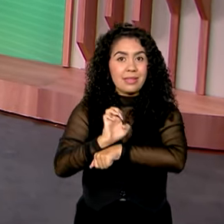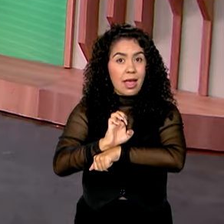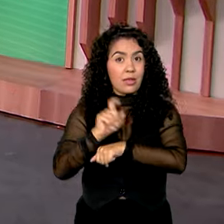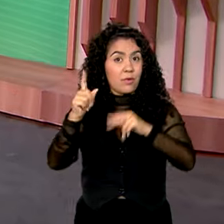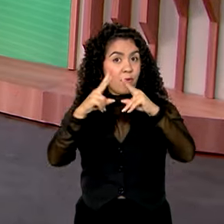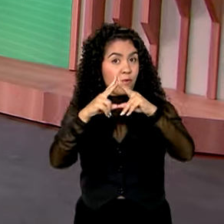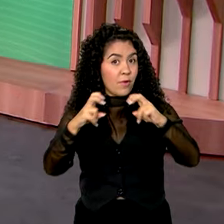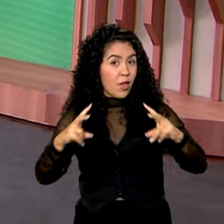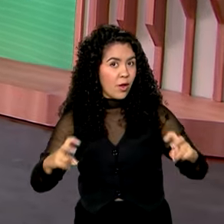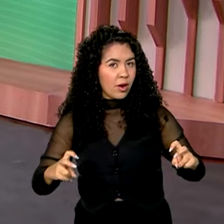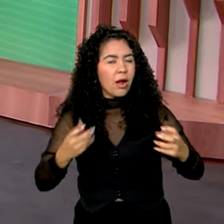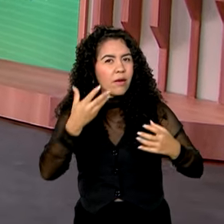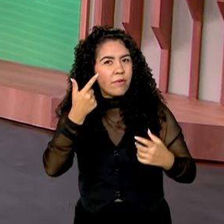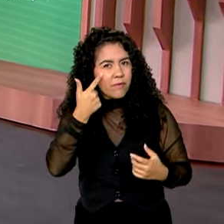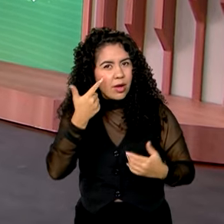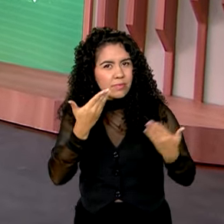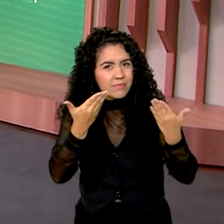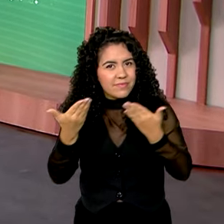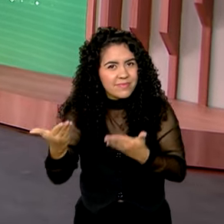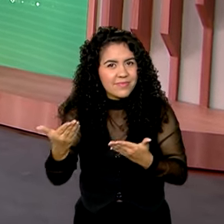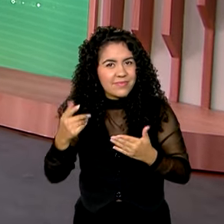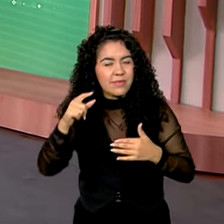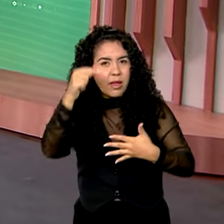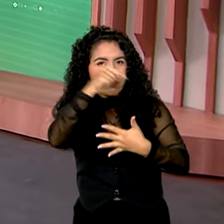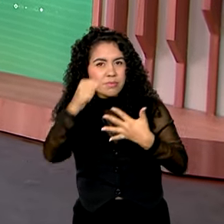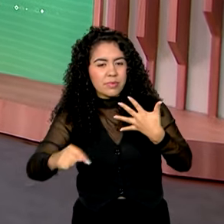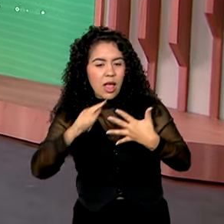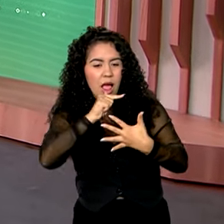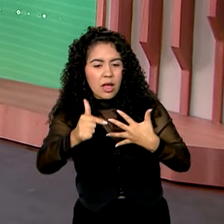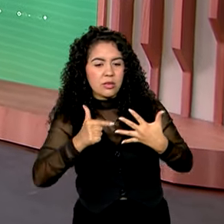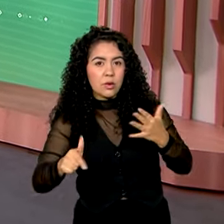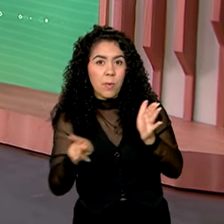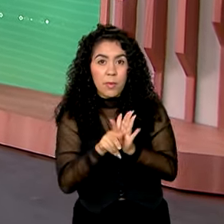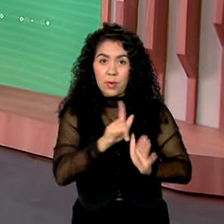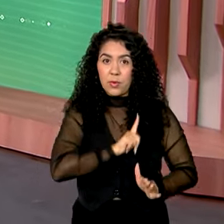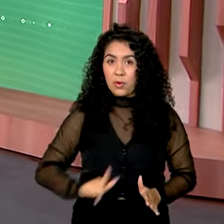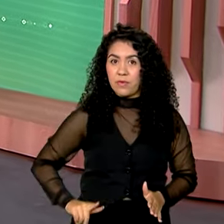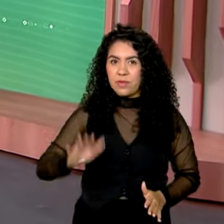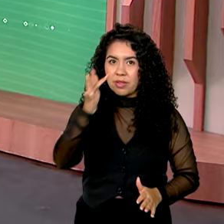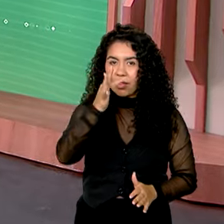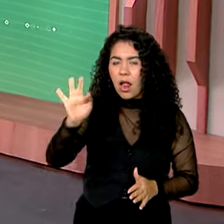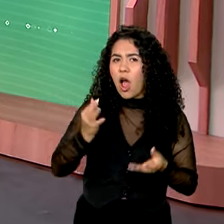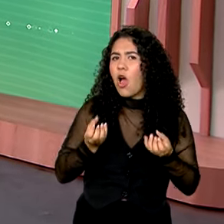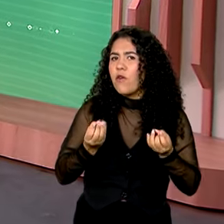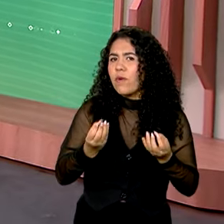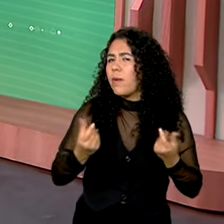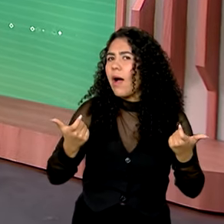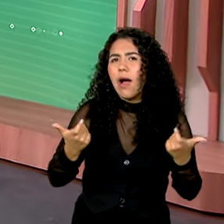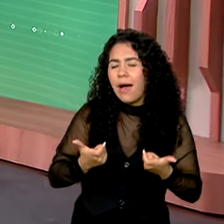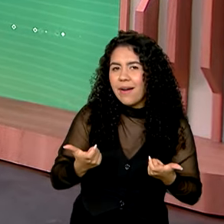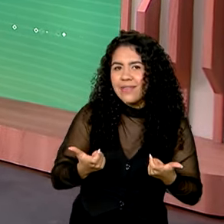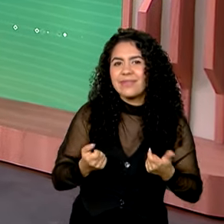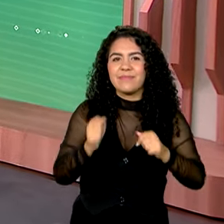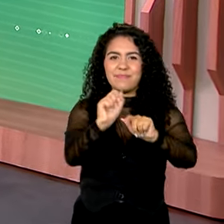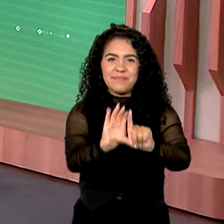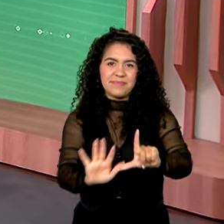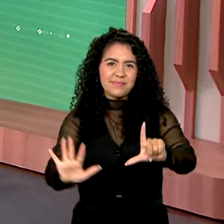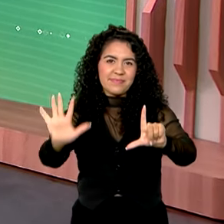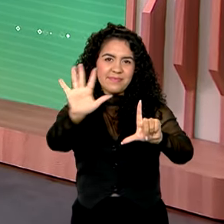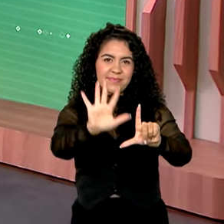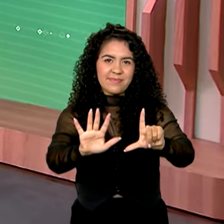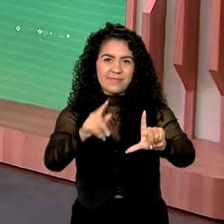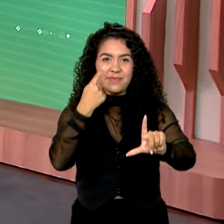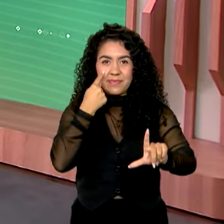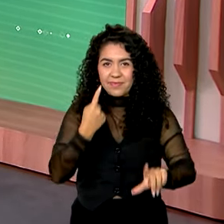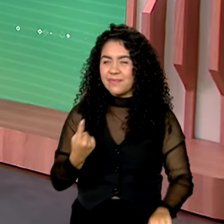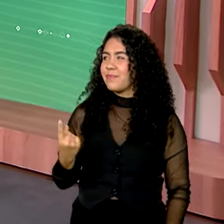e conhecer algumas das ações do governo federal na cidade. As informações, você sabe, estão disponíveis na plataforma Comunica.br,